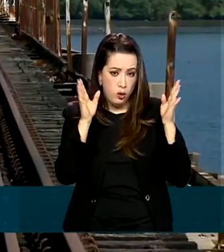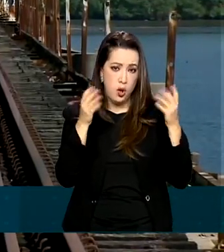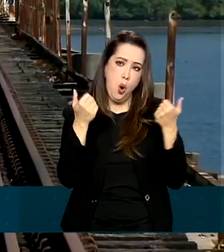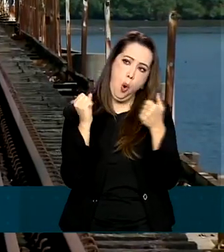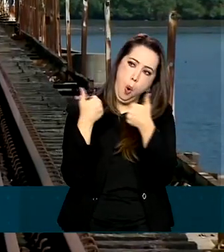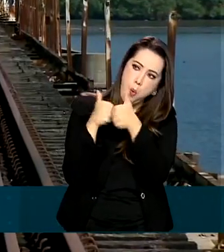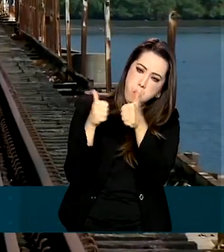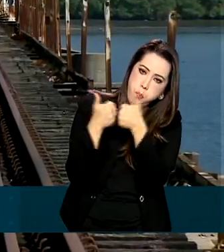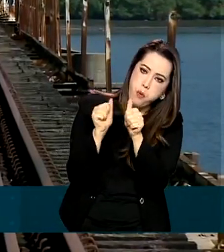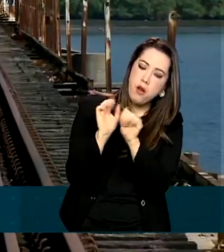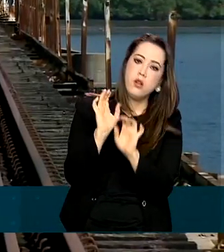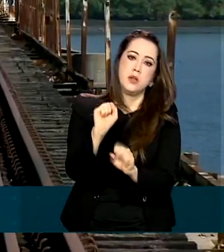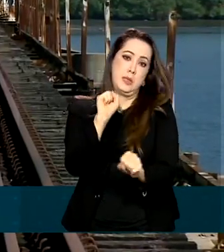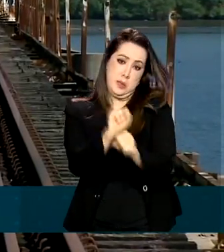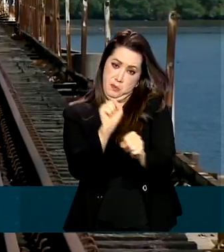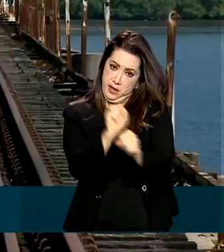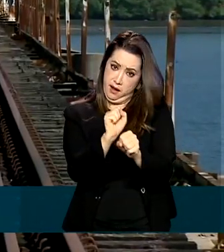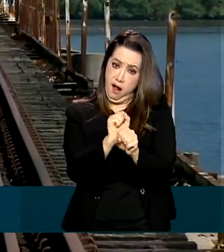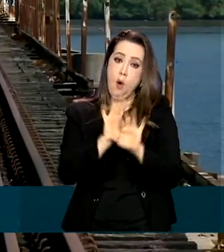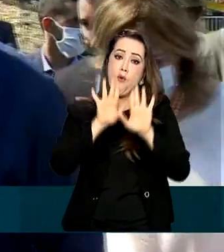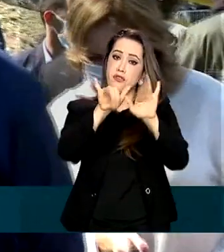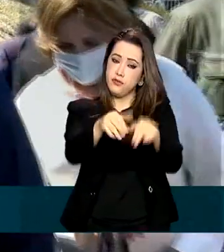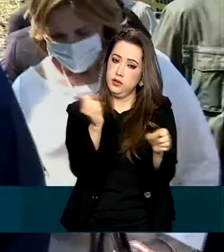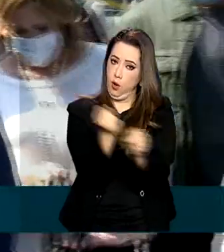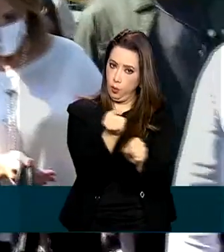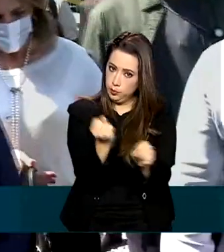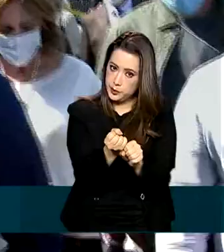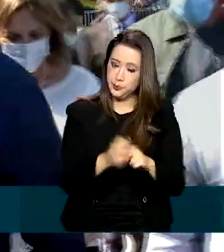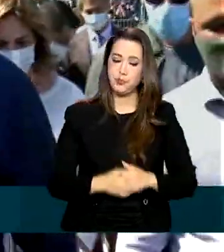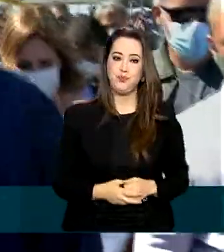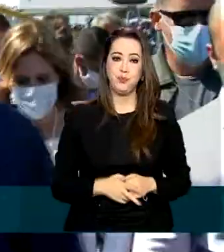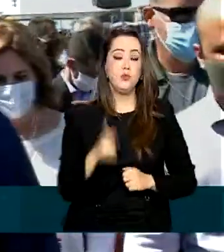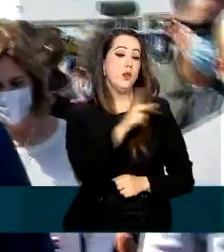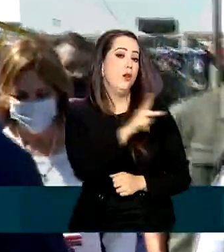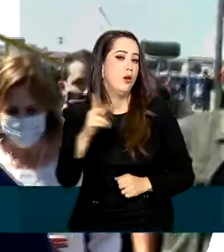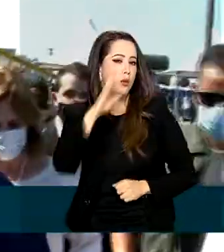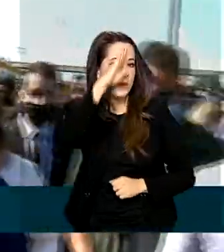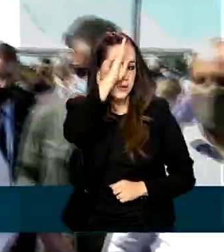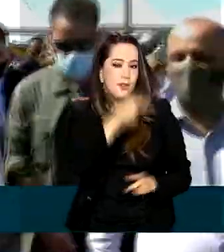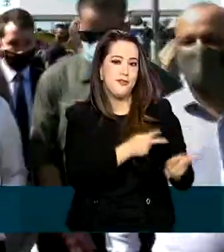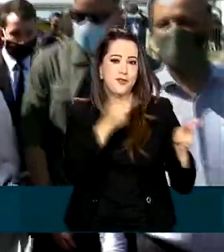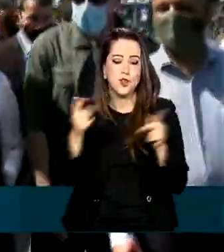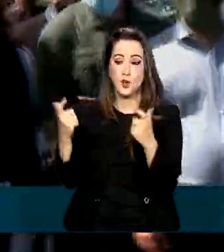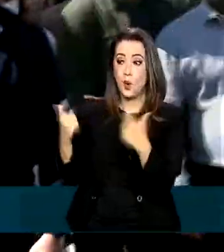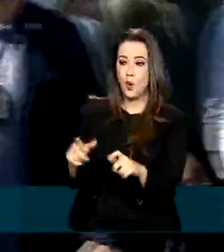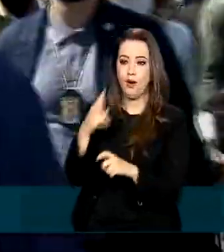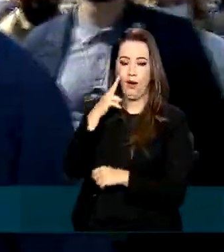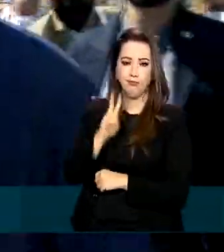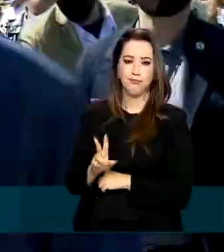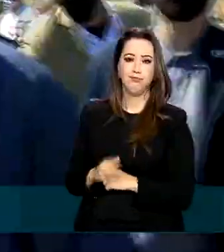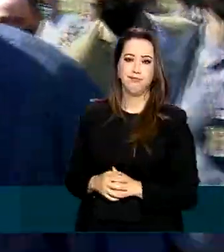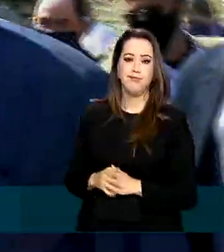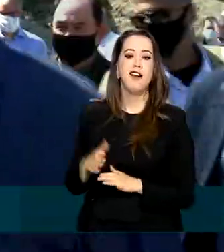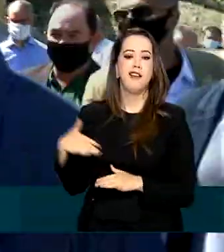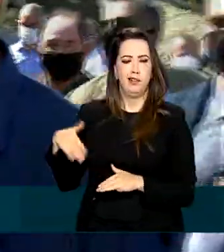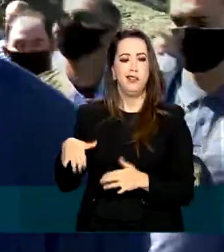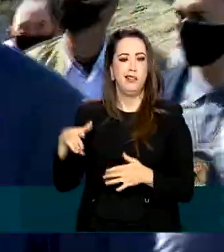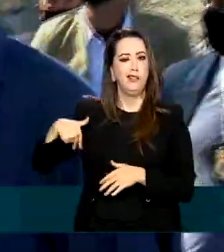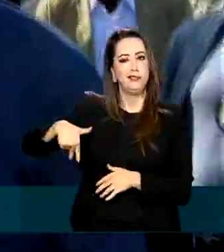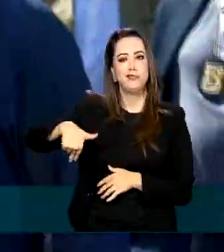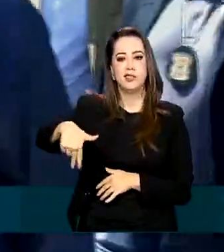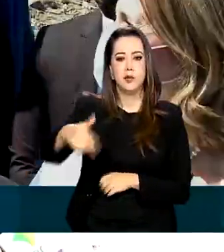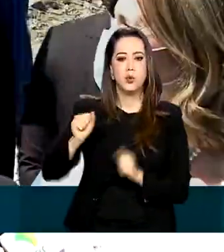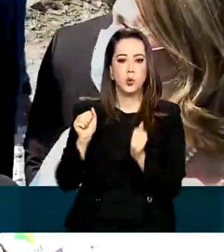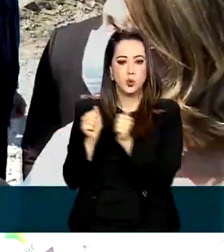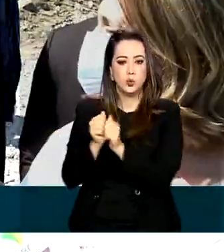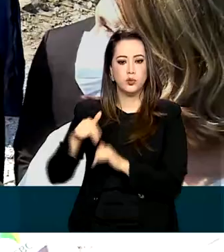todo o serviço estiver concluído. O presidente Jair Bolsonaro visitou o canteiro de obras e fez uma caminhada pela